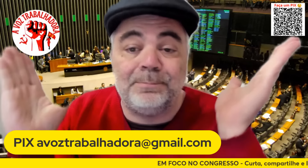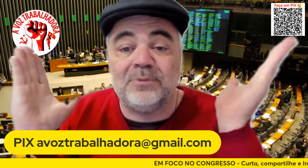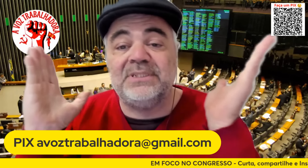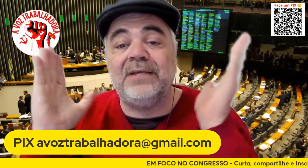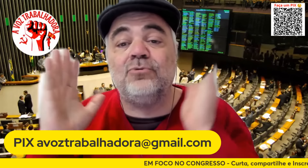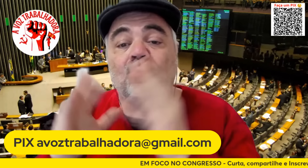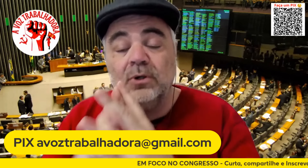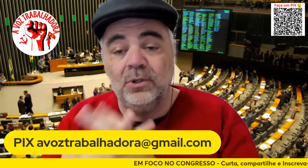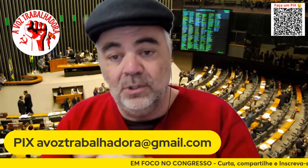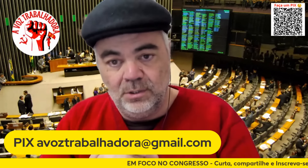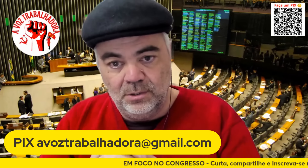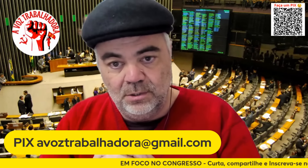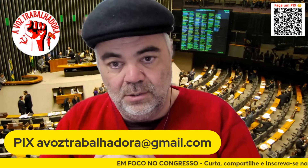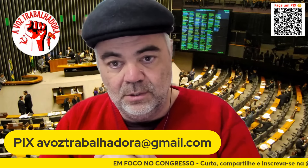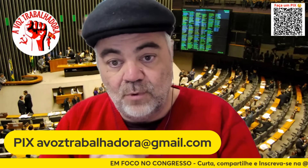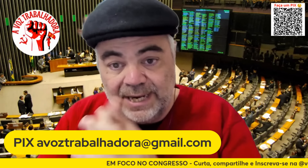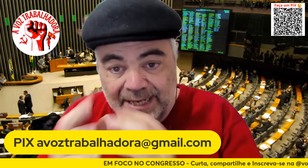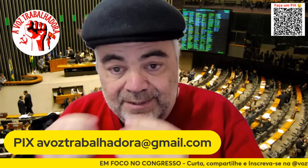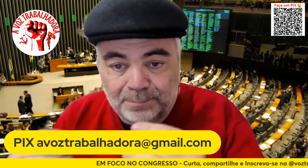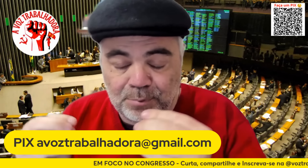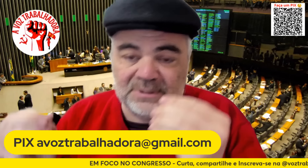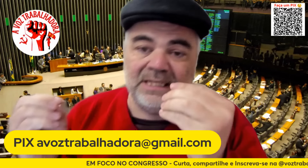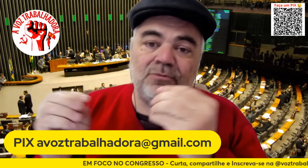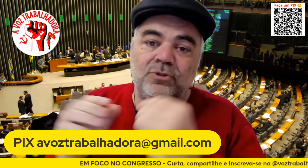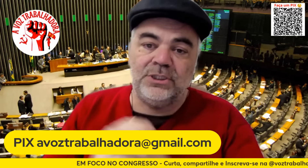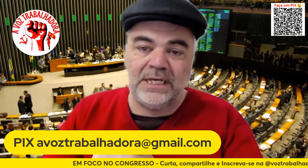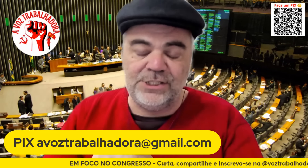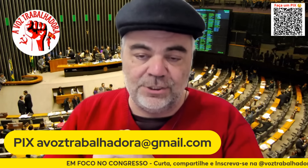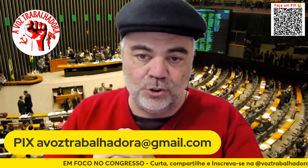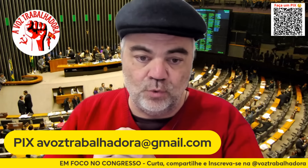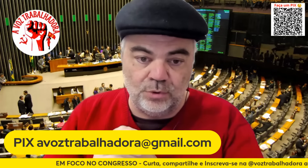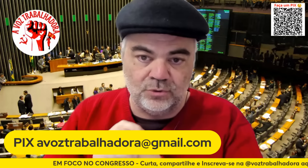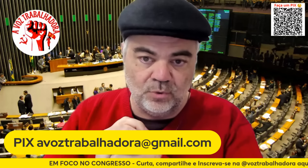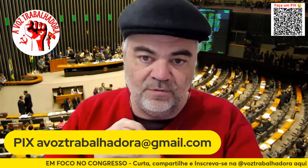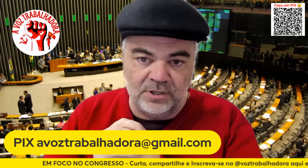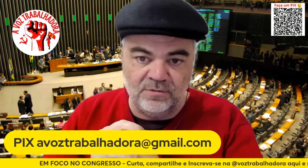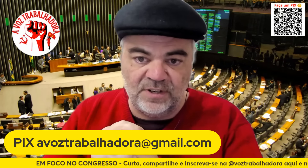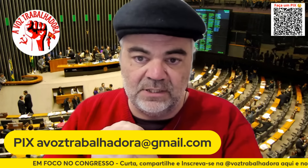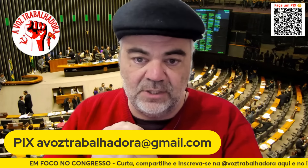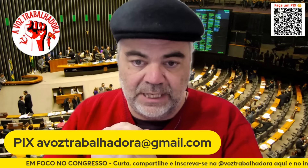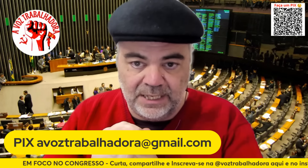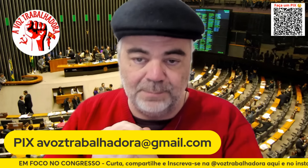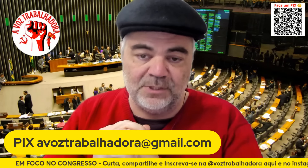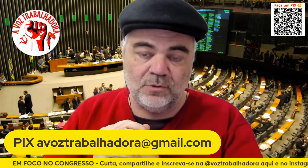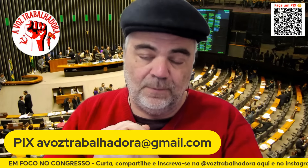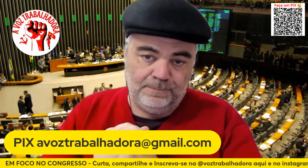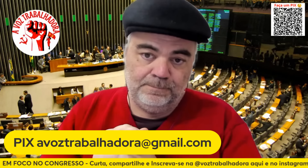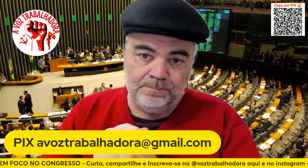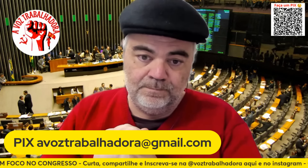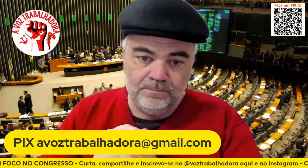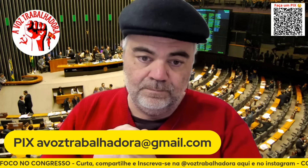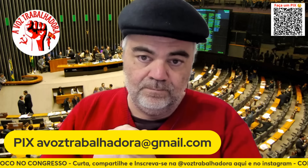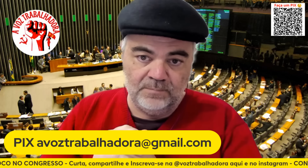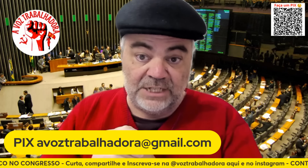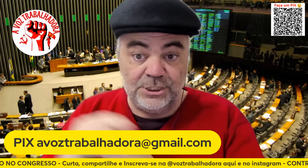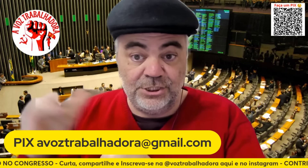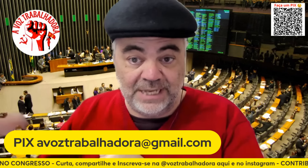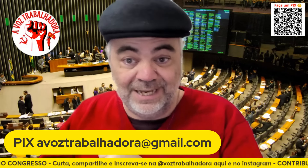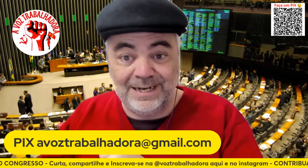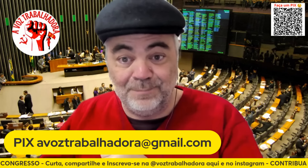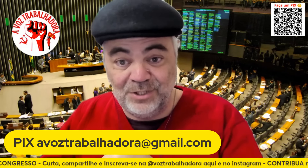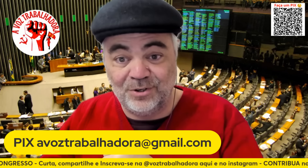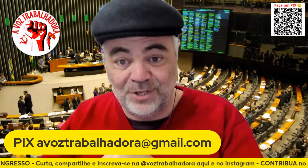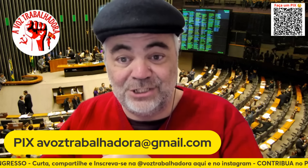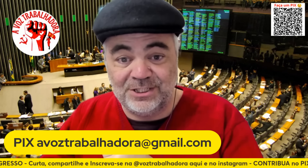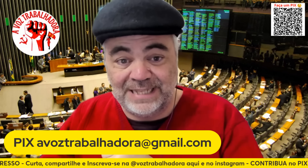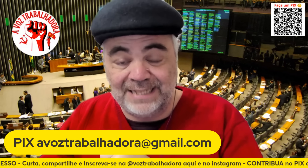40%, 40% de taxa de juros no governo do Fernando Henrique, pessoal, a gente